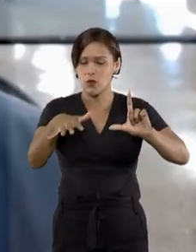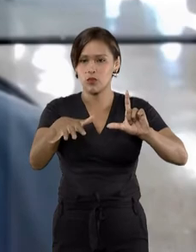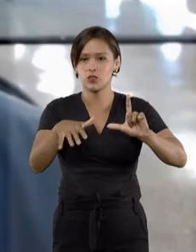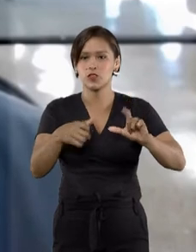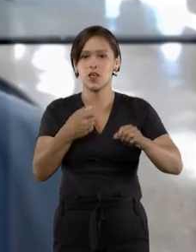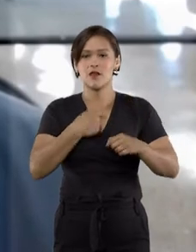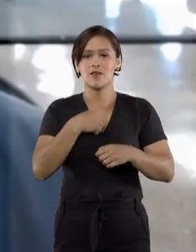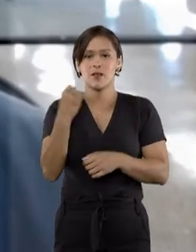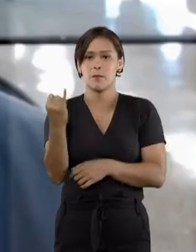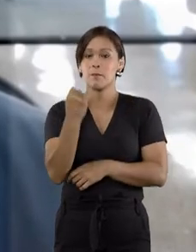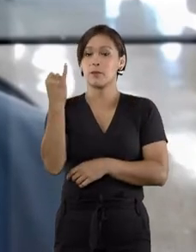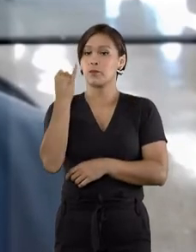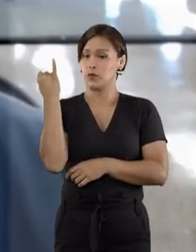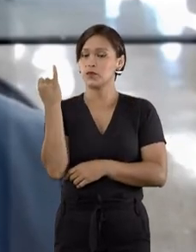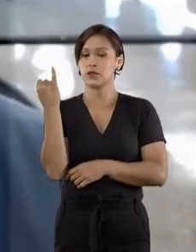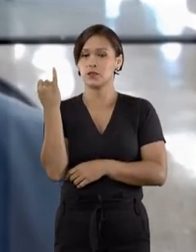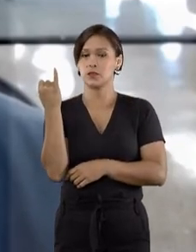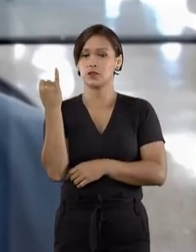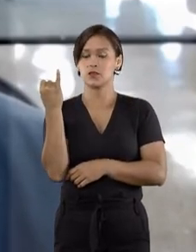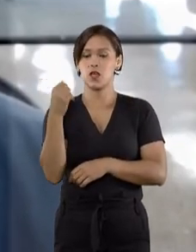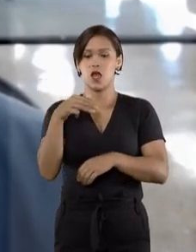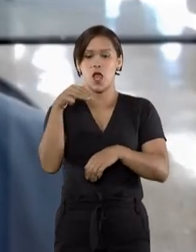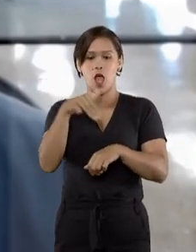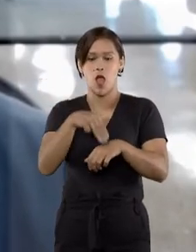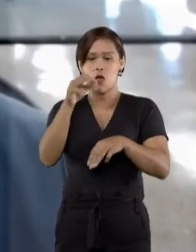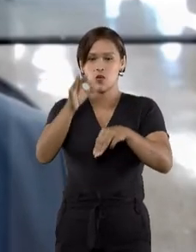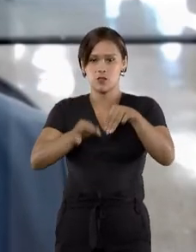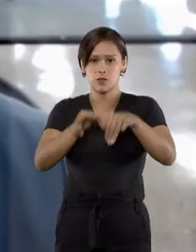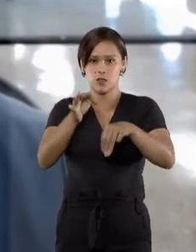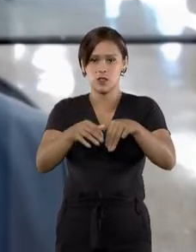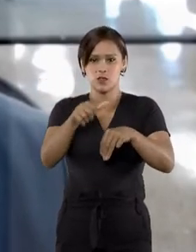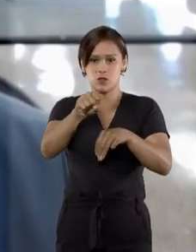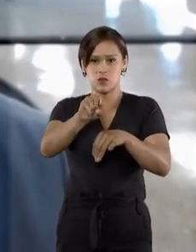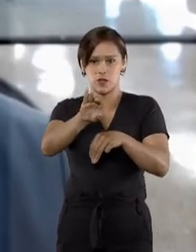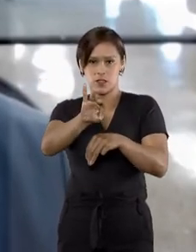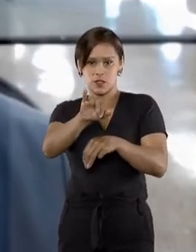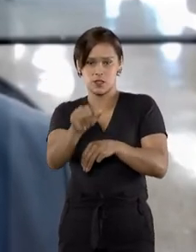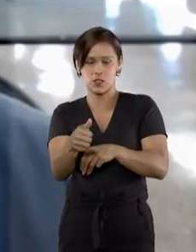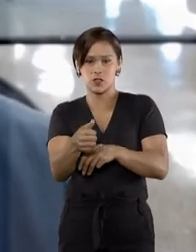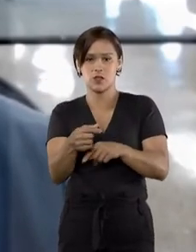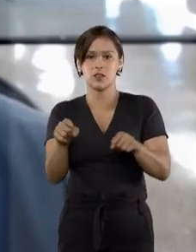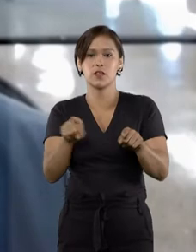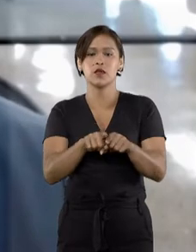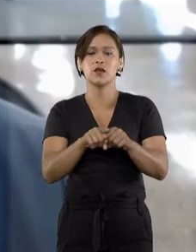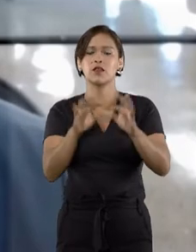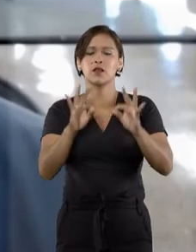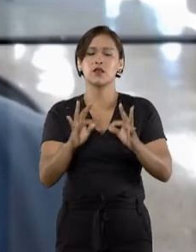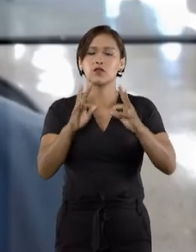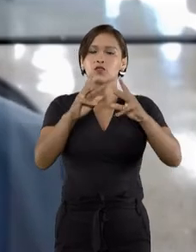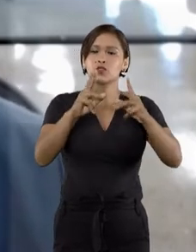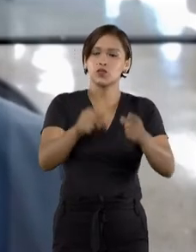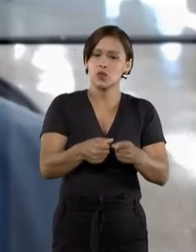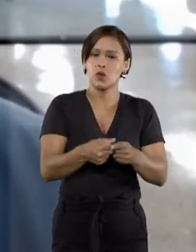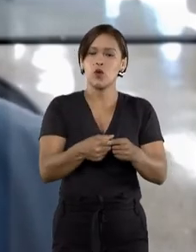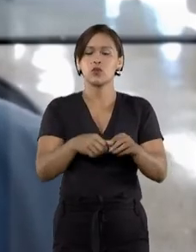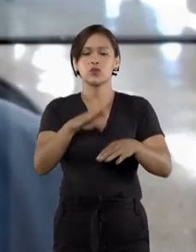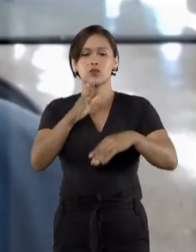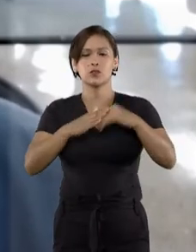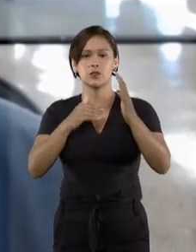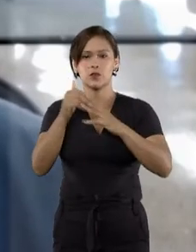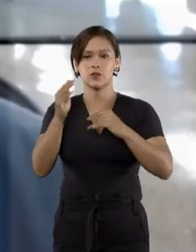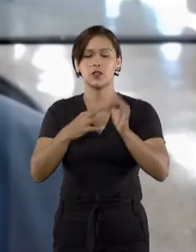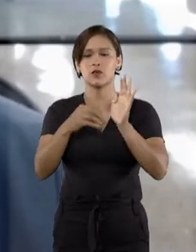será de grande valia aos ministros do STJ e a todos os